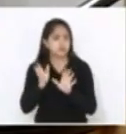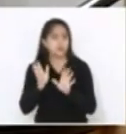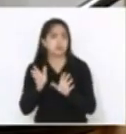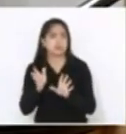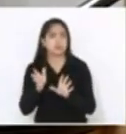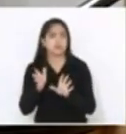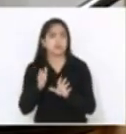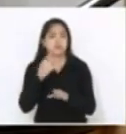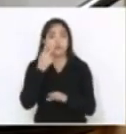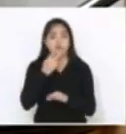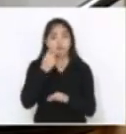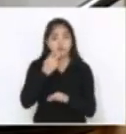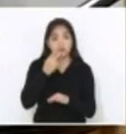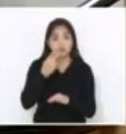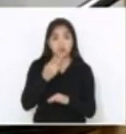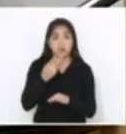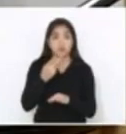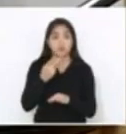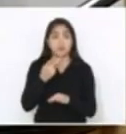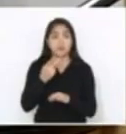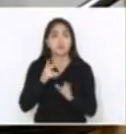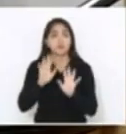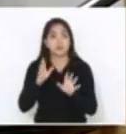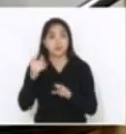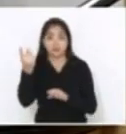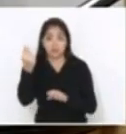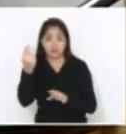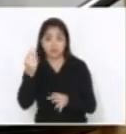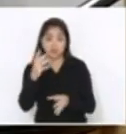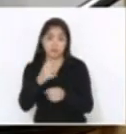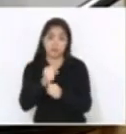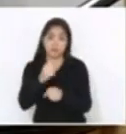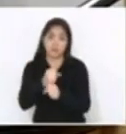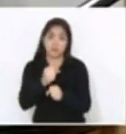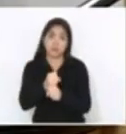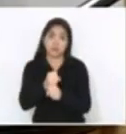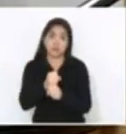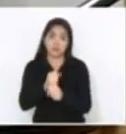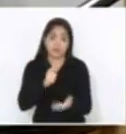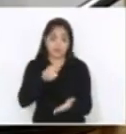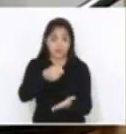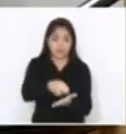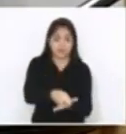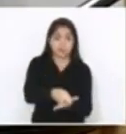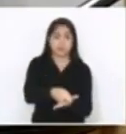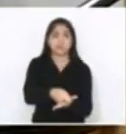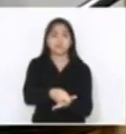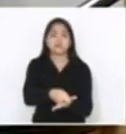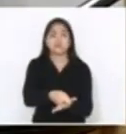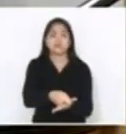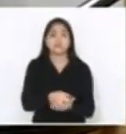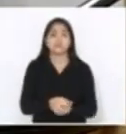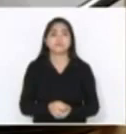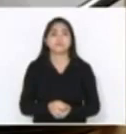pleonasmo, porque o orçamento é impositivo, é orçamento. Ele tem que ser bem delineado, tem que ser impositivo. Mas, ao